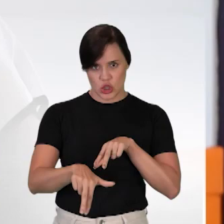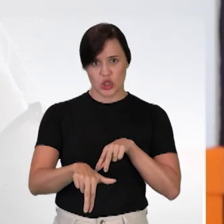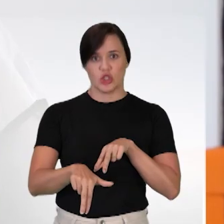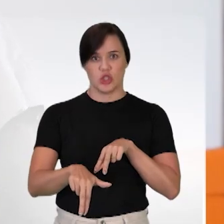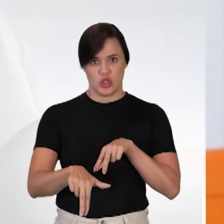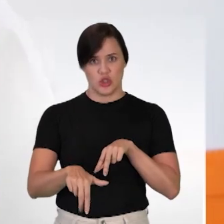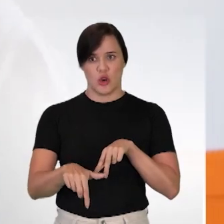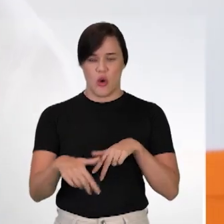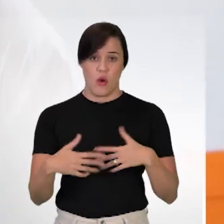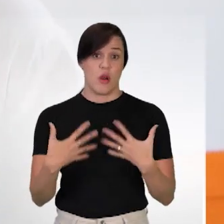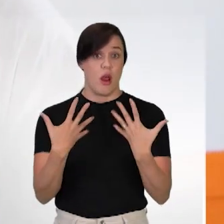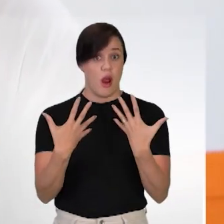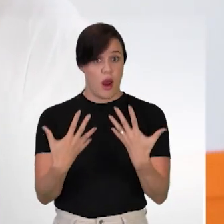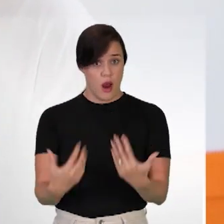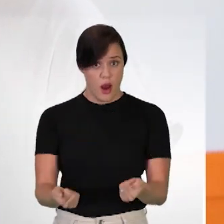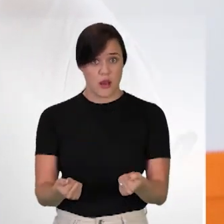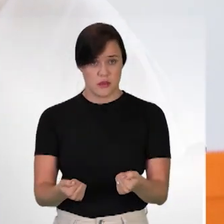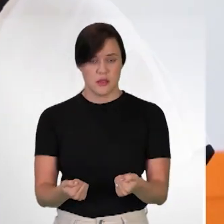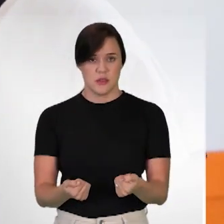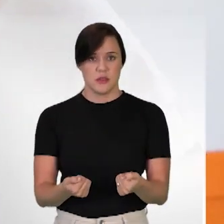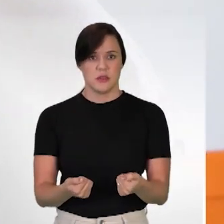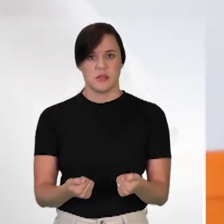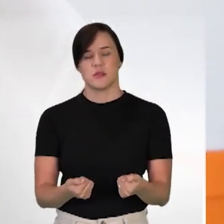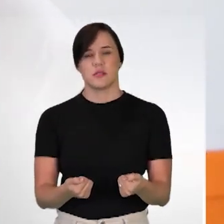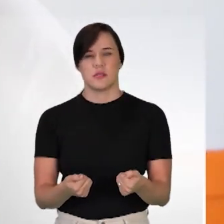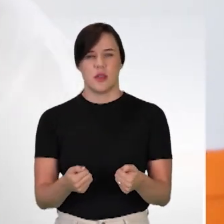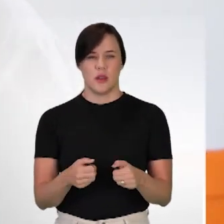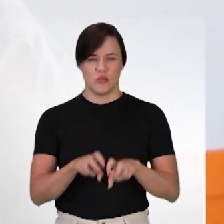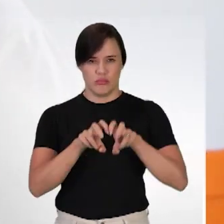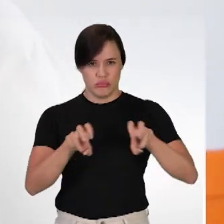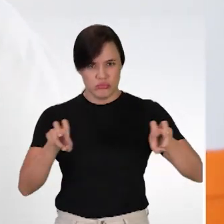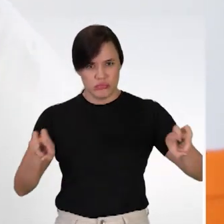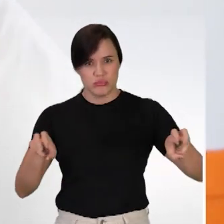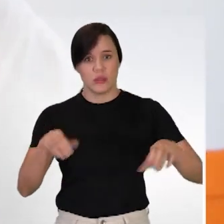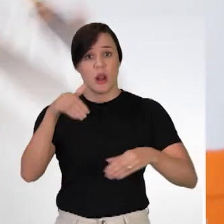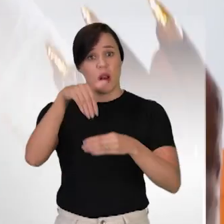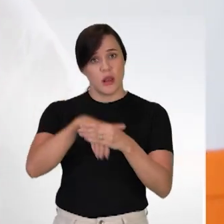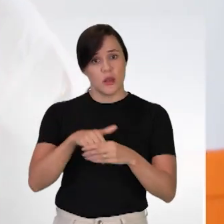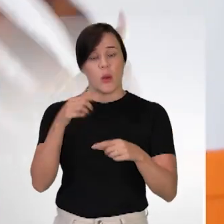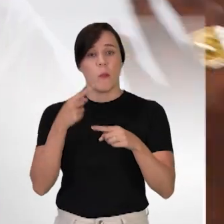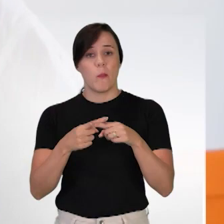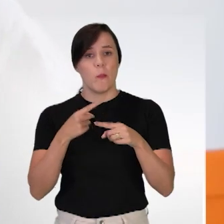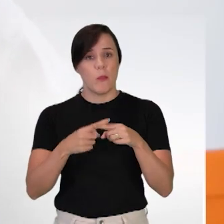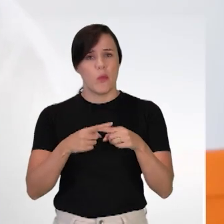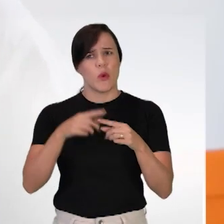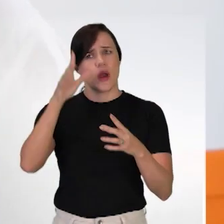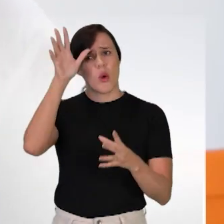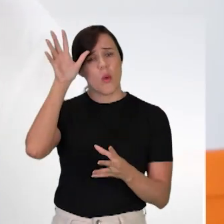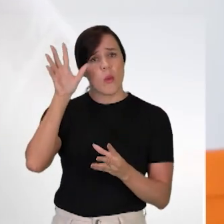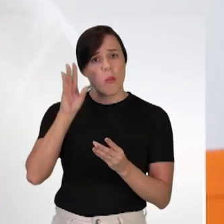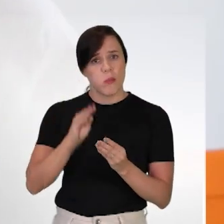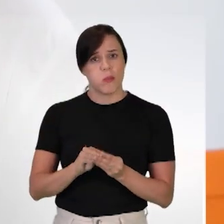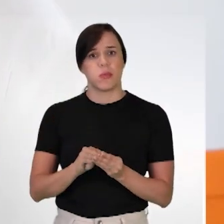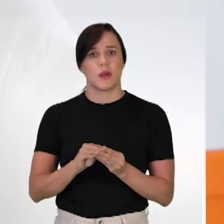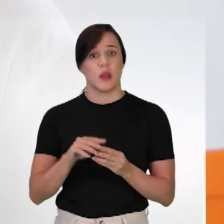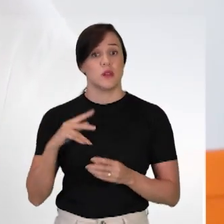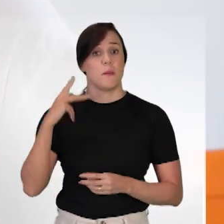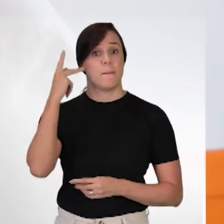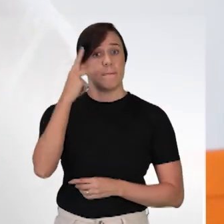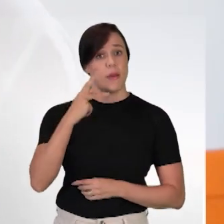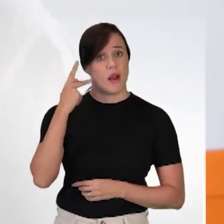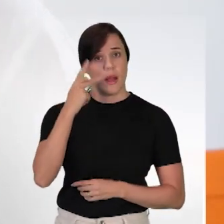aceito por unanimidade no Tribunal Eleitoral, porque entende-se, tem uma compreensão que um